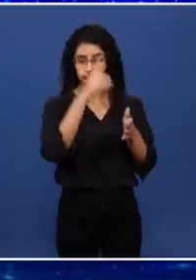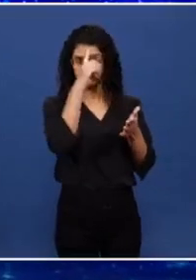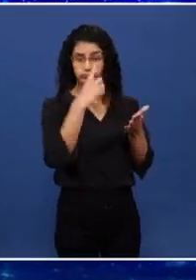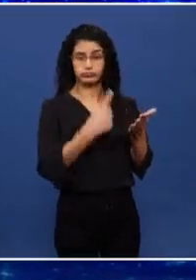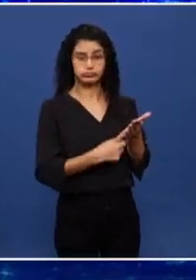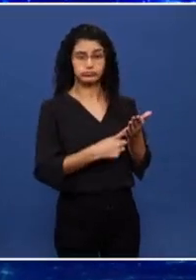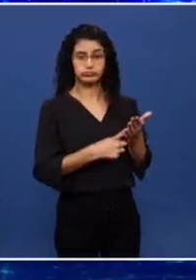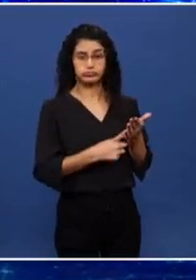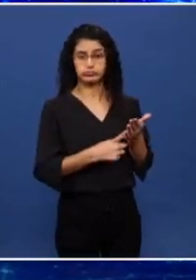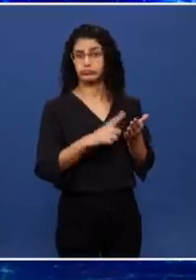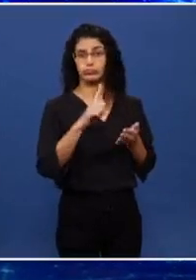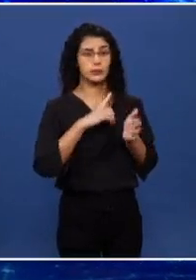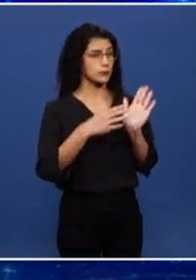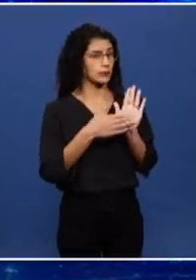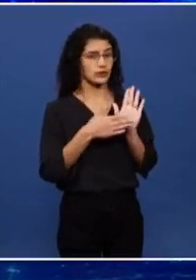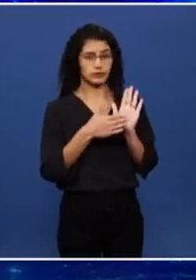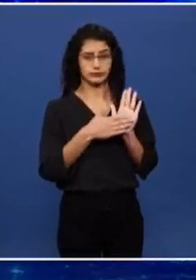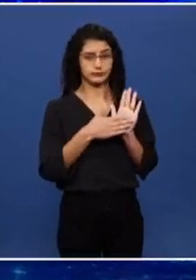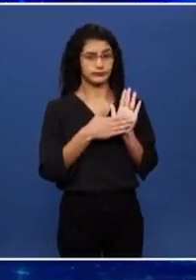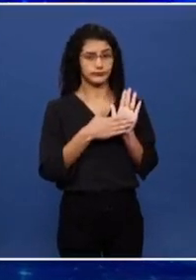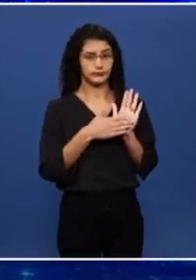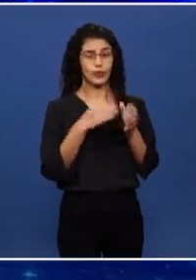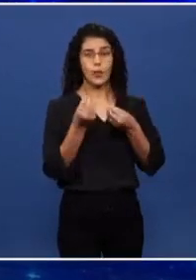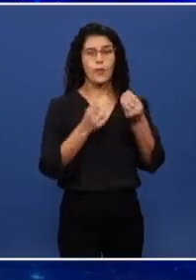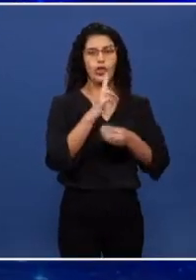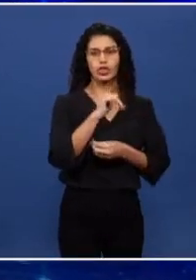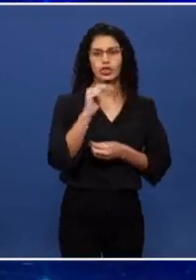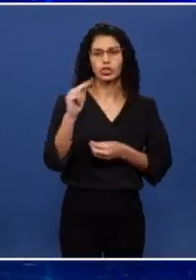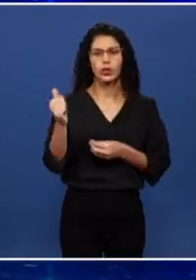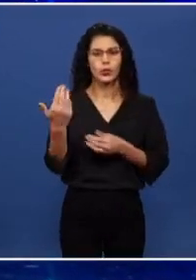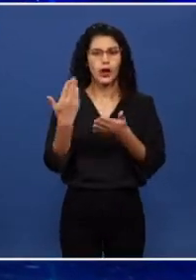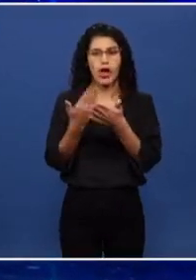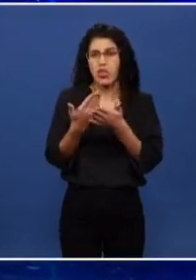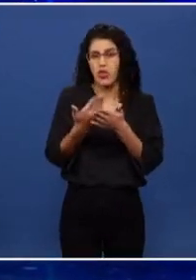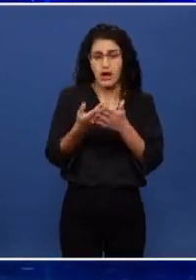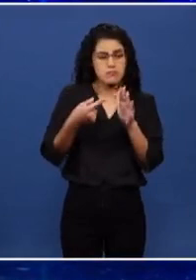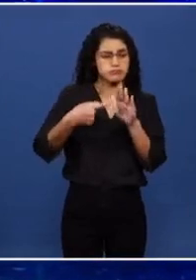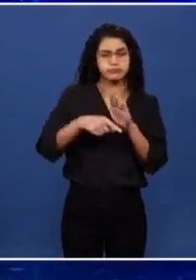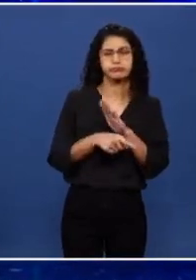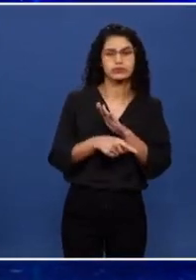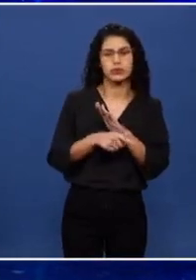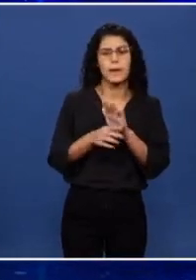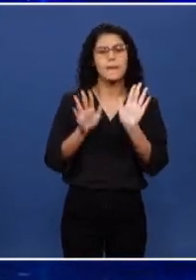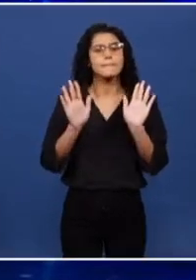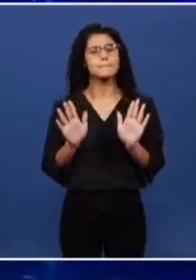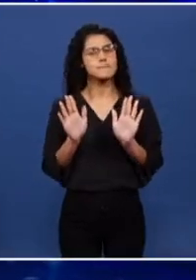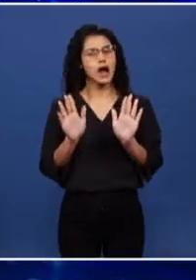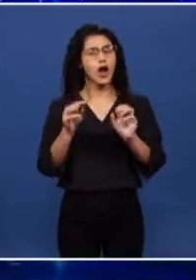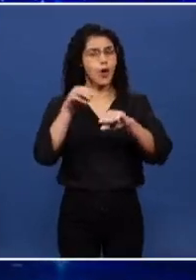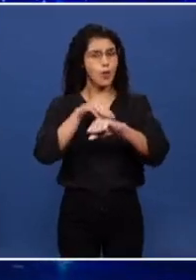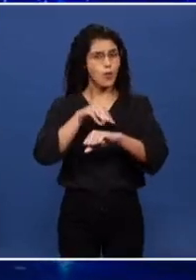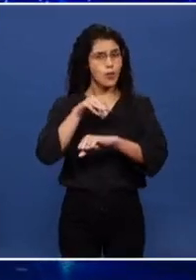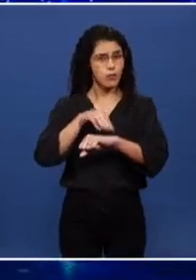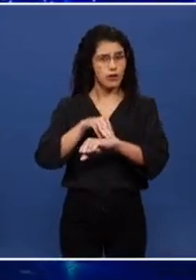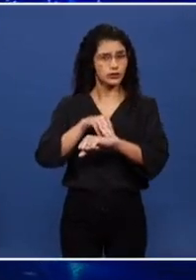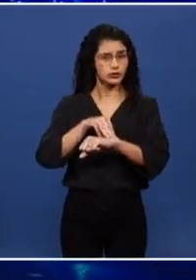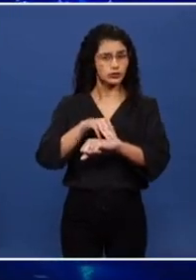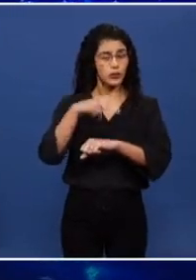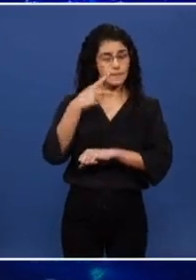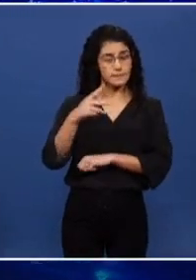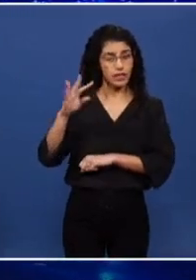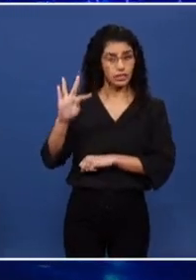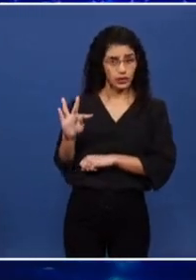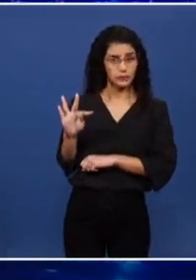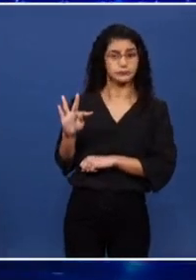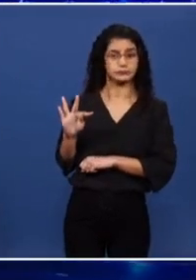não terá nenhuma proposta, como nunca estudei isso com profundidade. Mas deixo claro, no momento, o PT